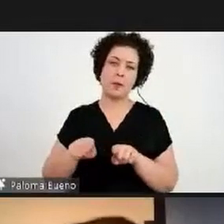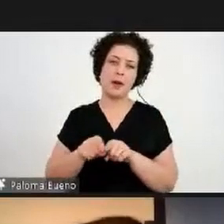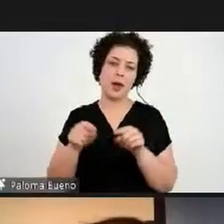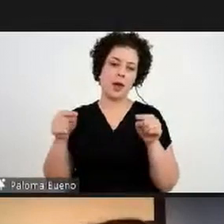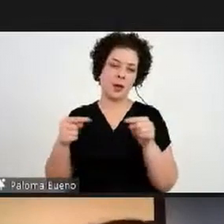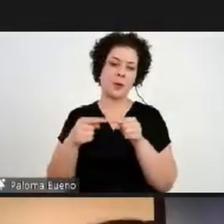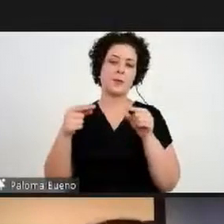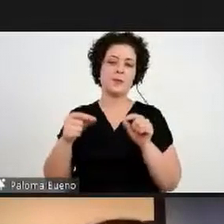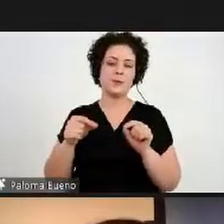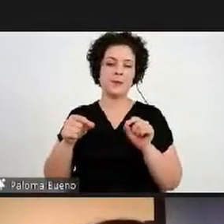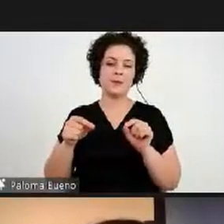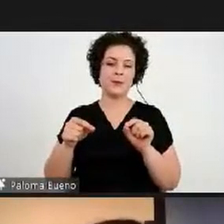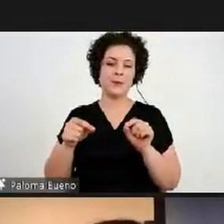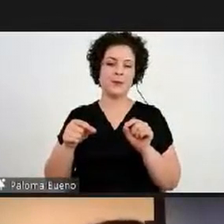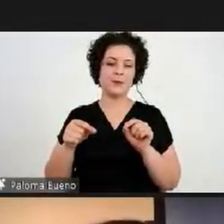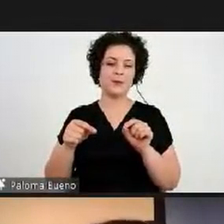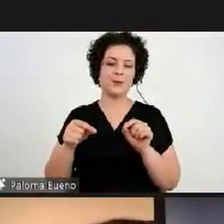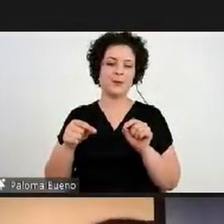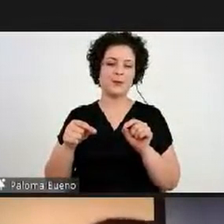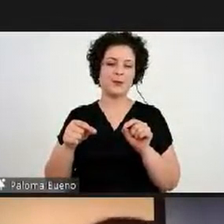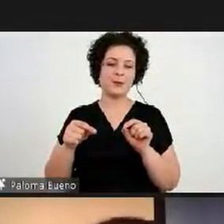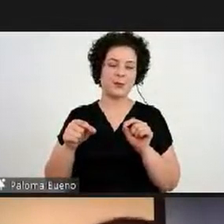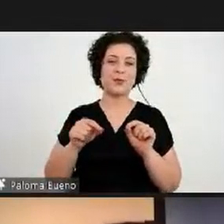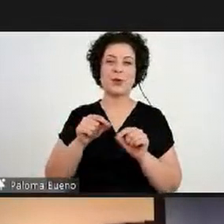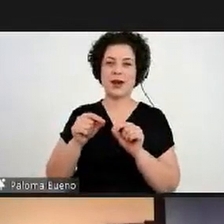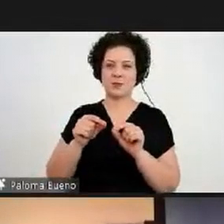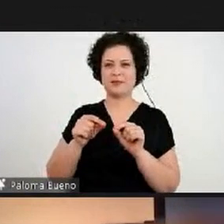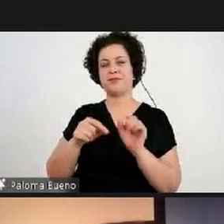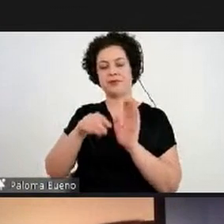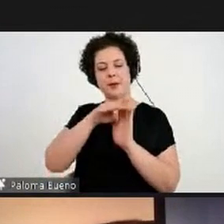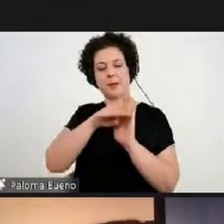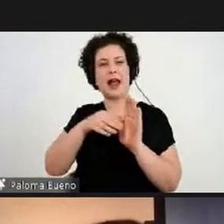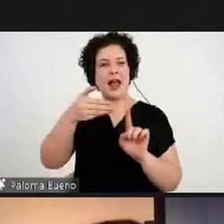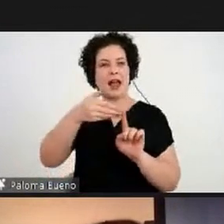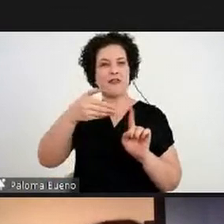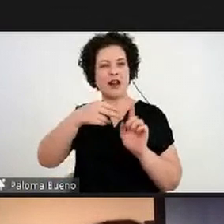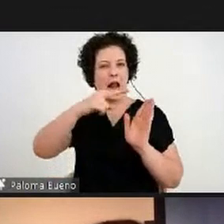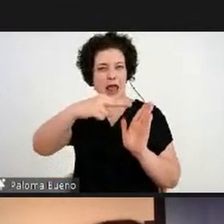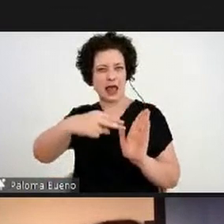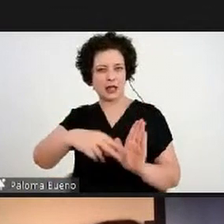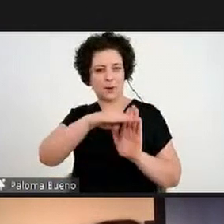nossa bibliografia, vamos dizer assim.